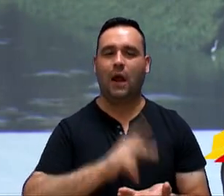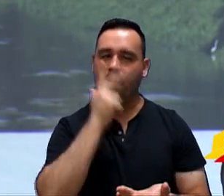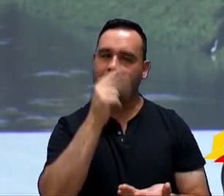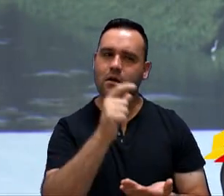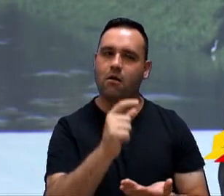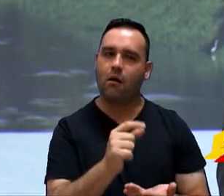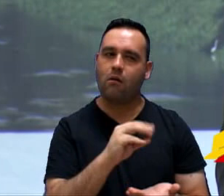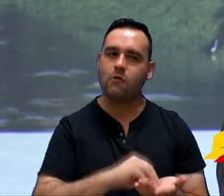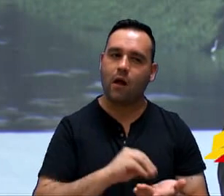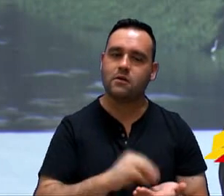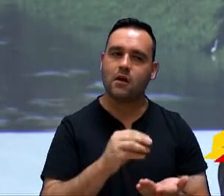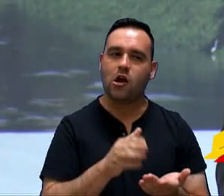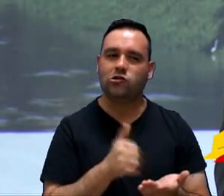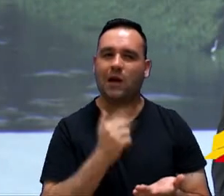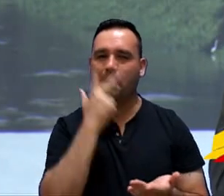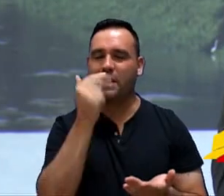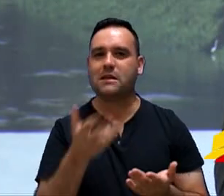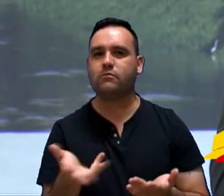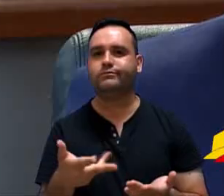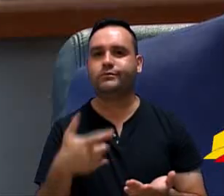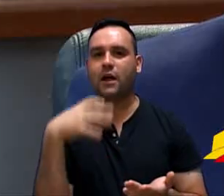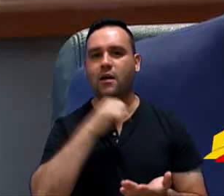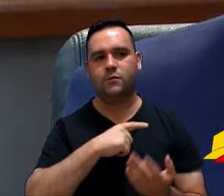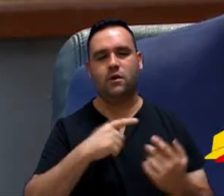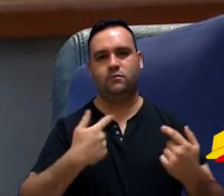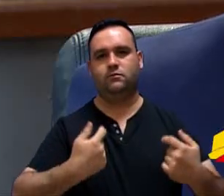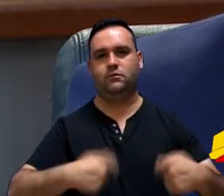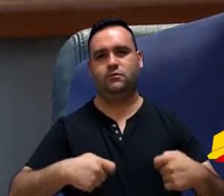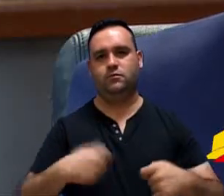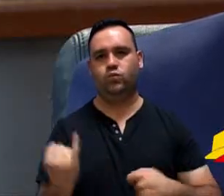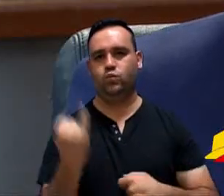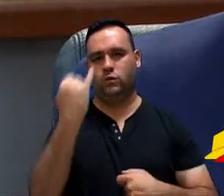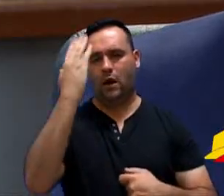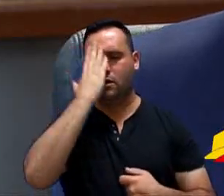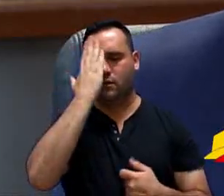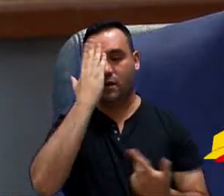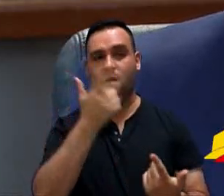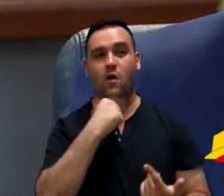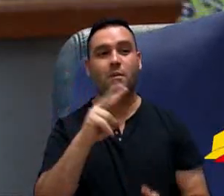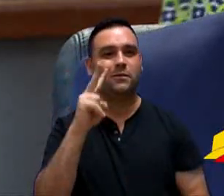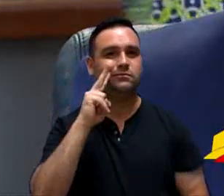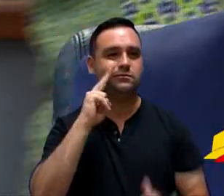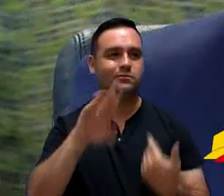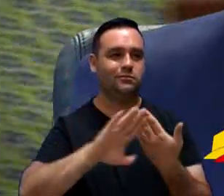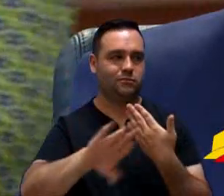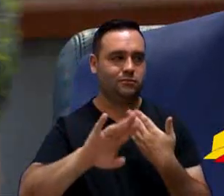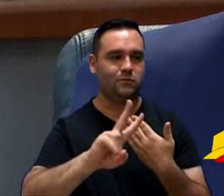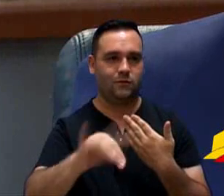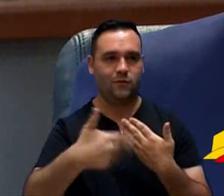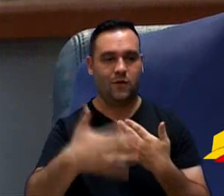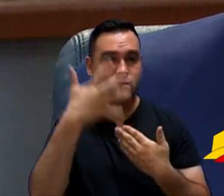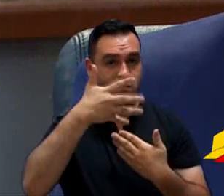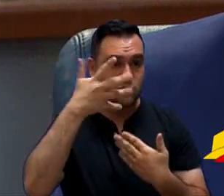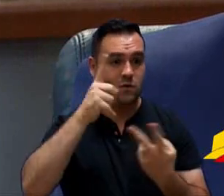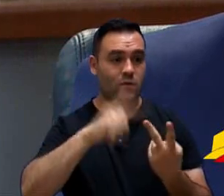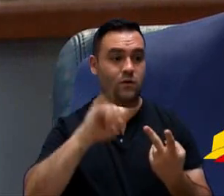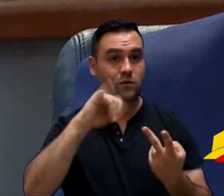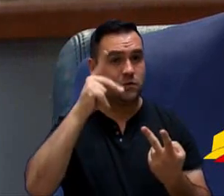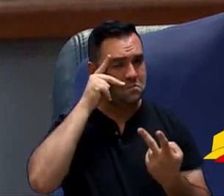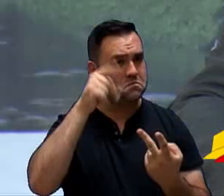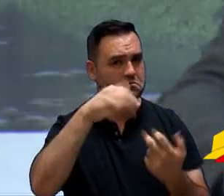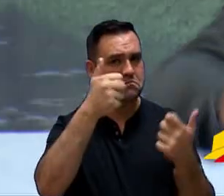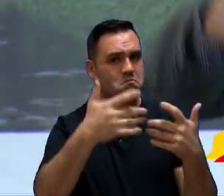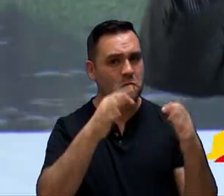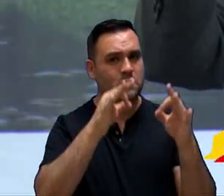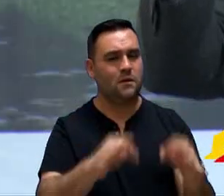Eu acho que ele veio às pressas e entendo a necessidade. O vereador Vitão vai pedir a parte depois. O vereador João Donizete muito